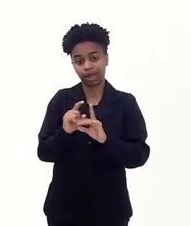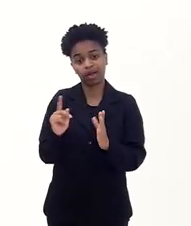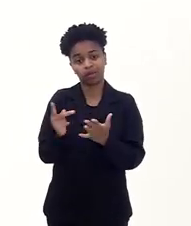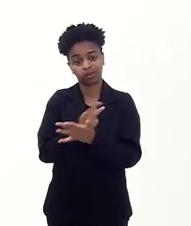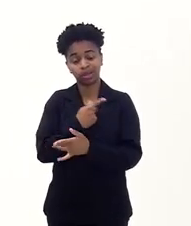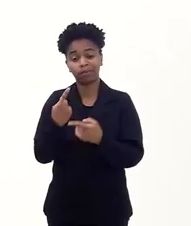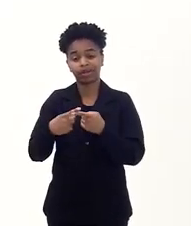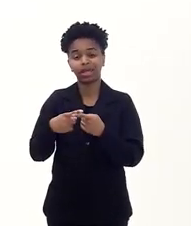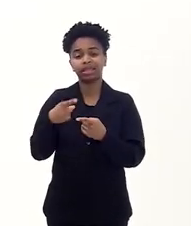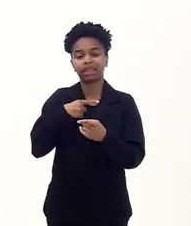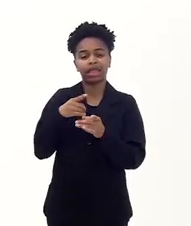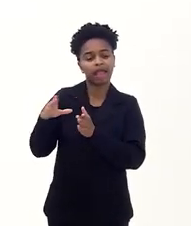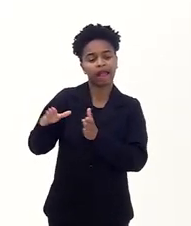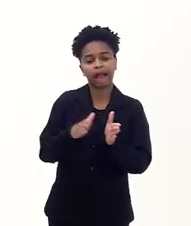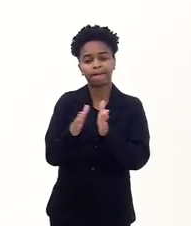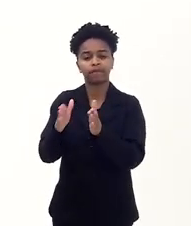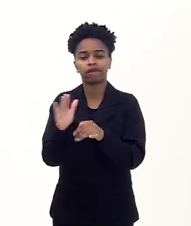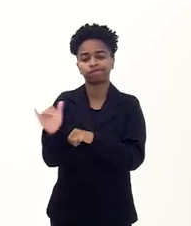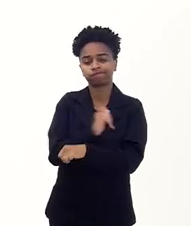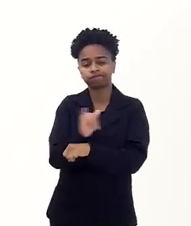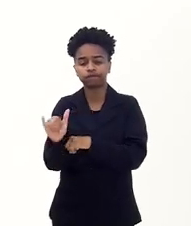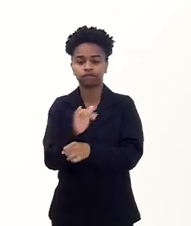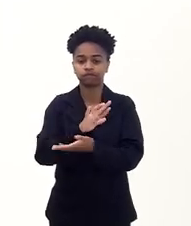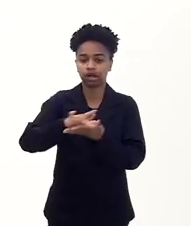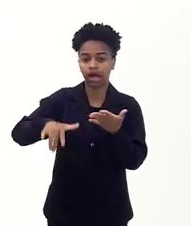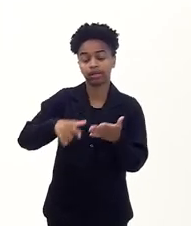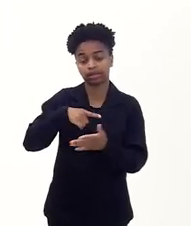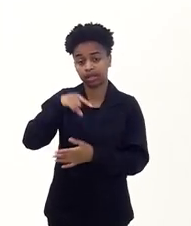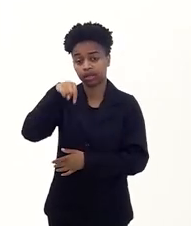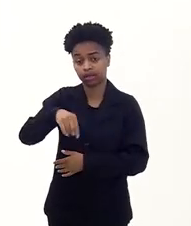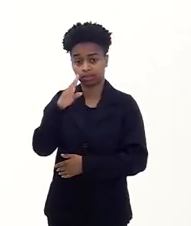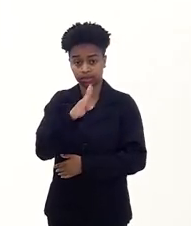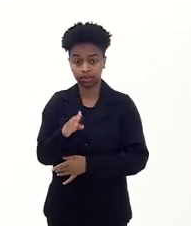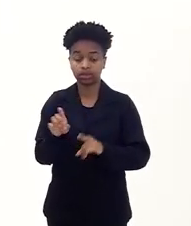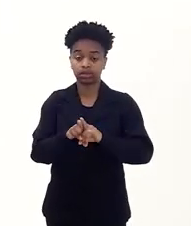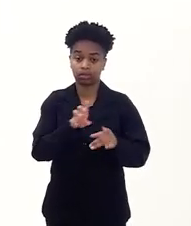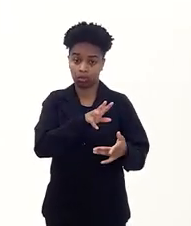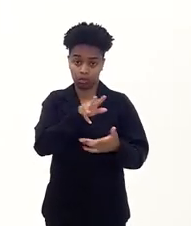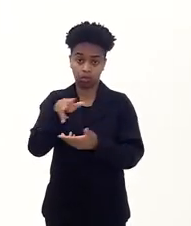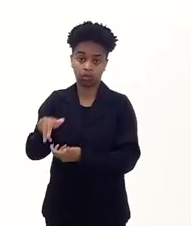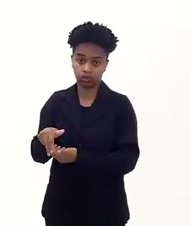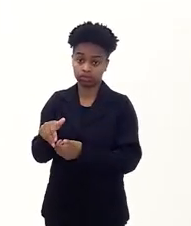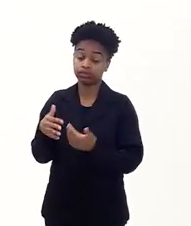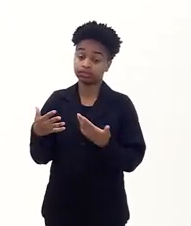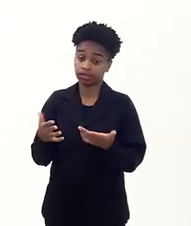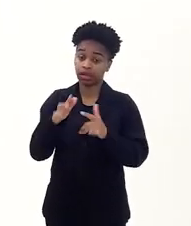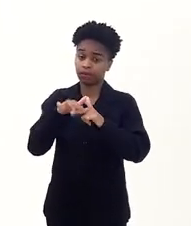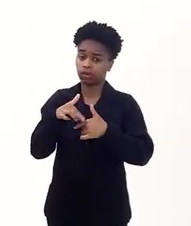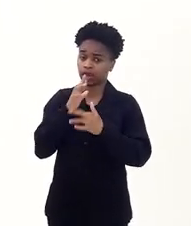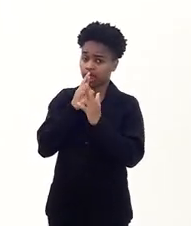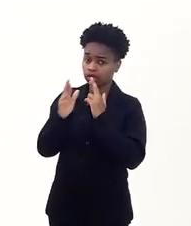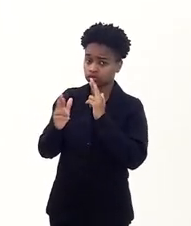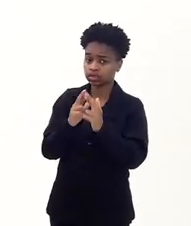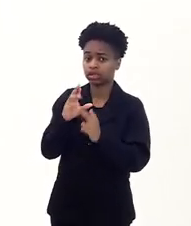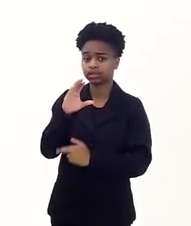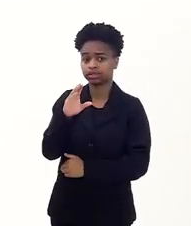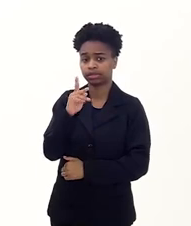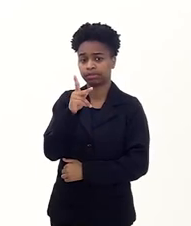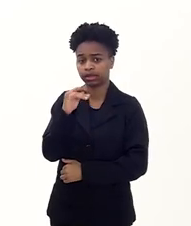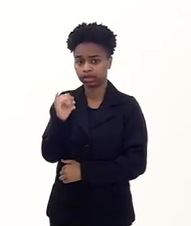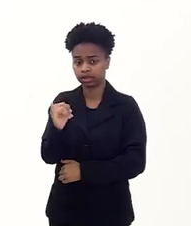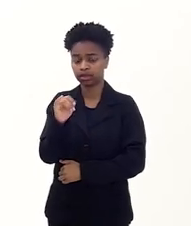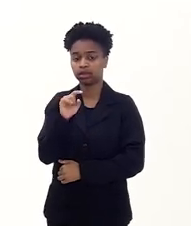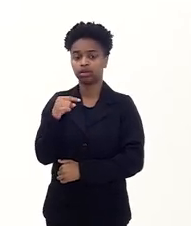quantidade de rotas que existem no Brasil e no mundo. E, a partir do resultado dessa CPI,